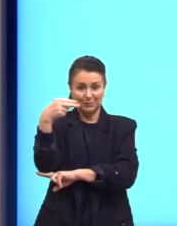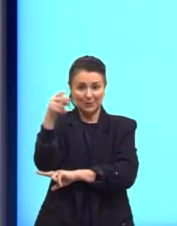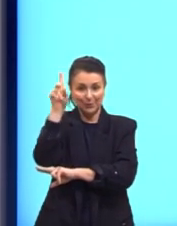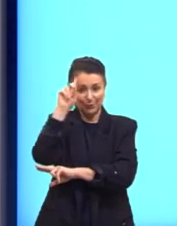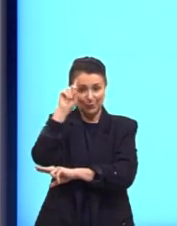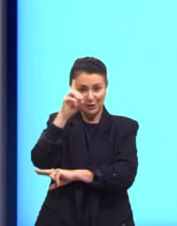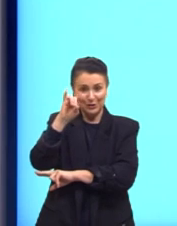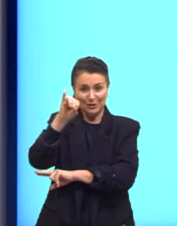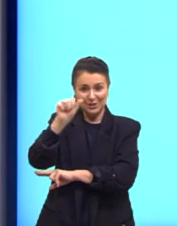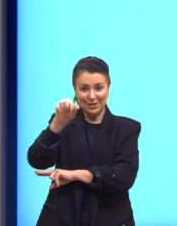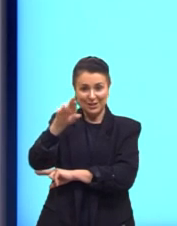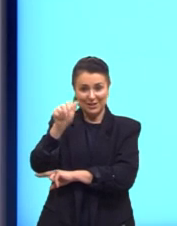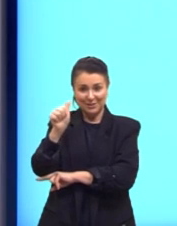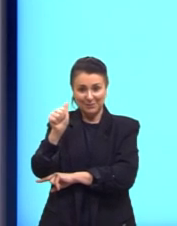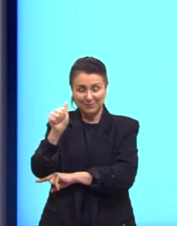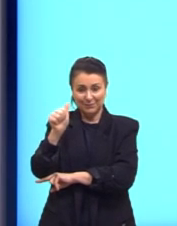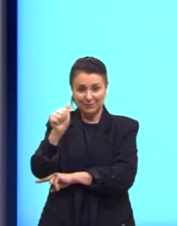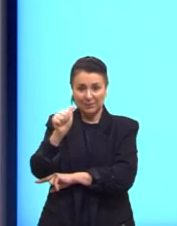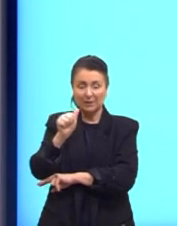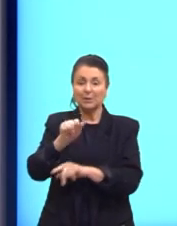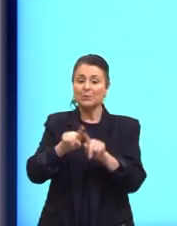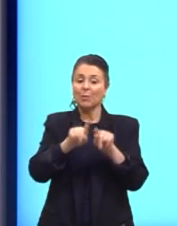as nossas variáveis, né?